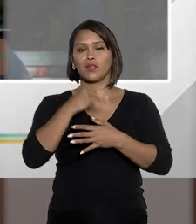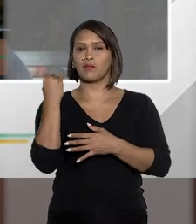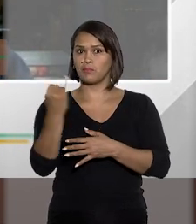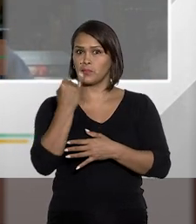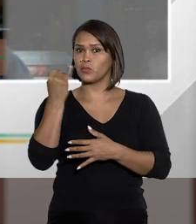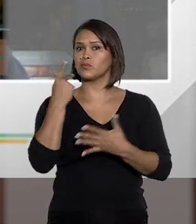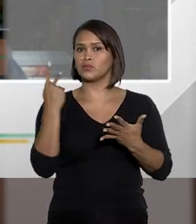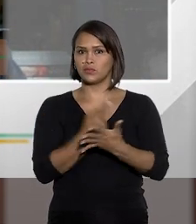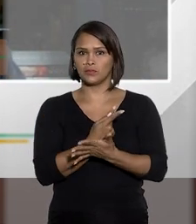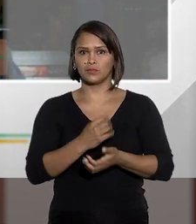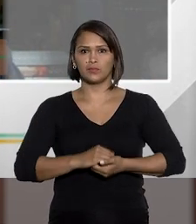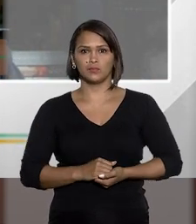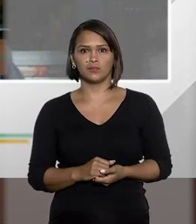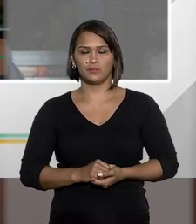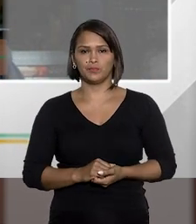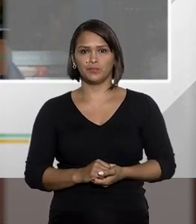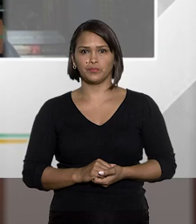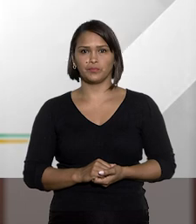Isso é importante, sim.